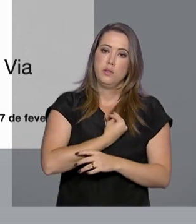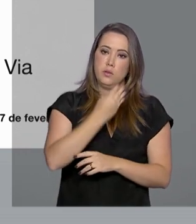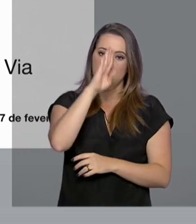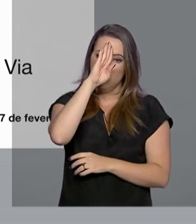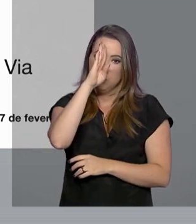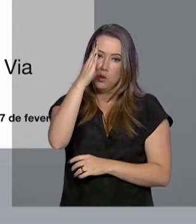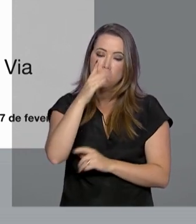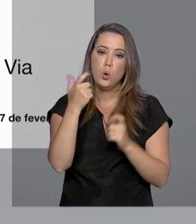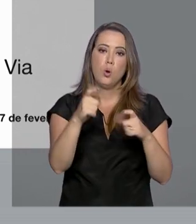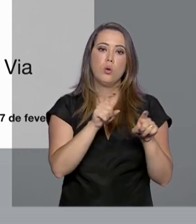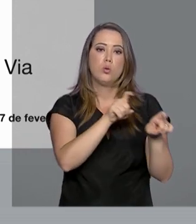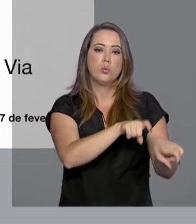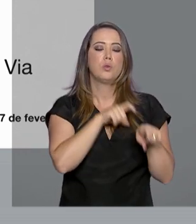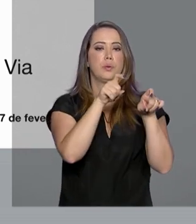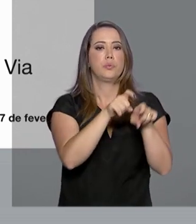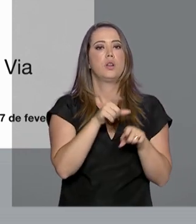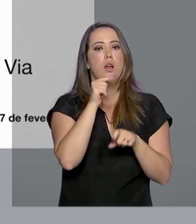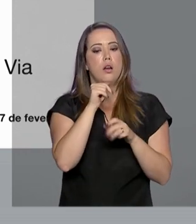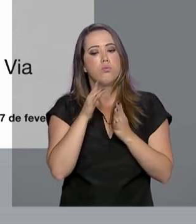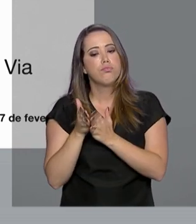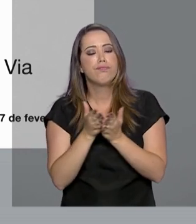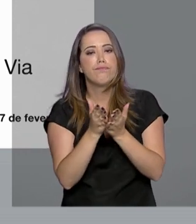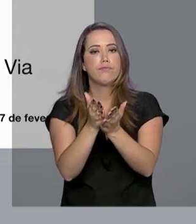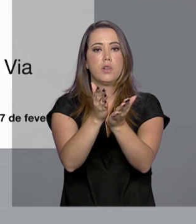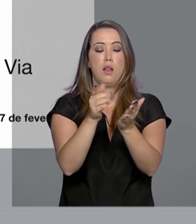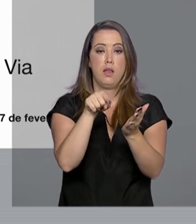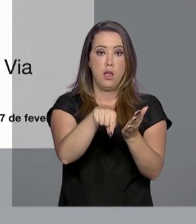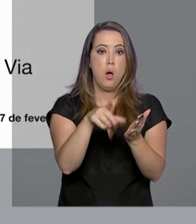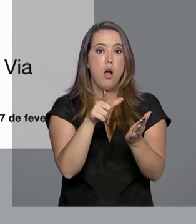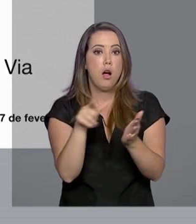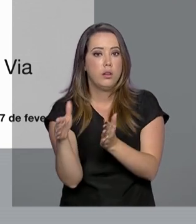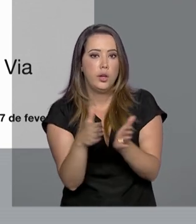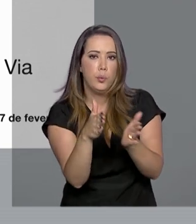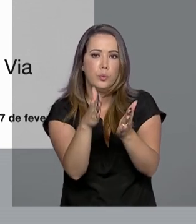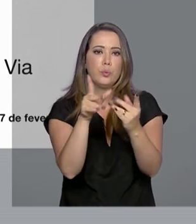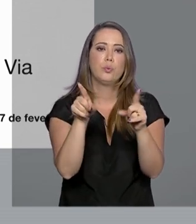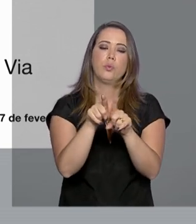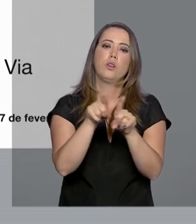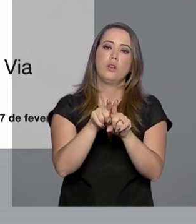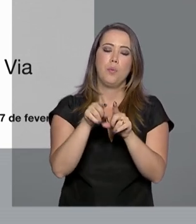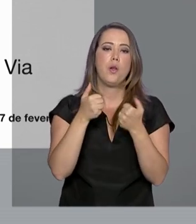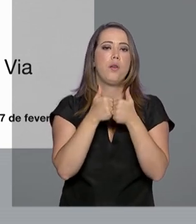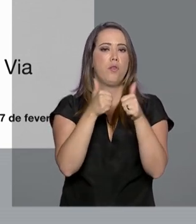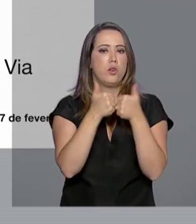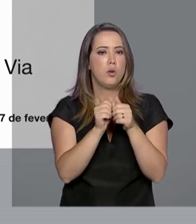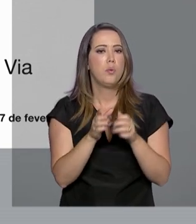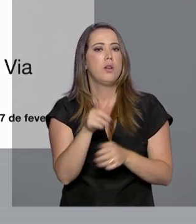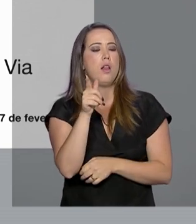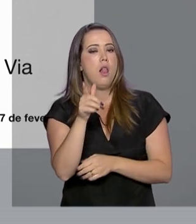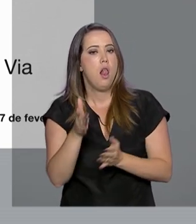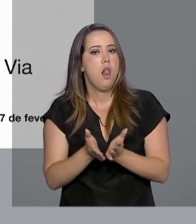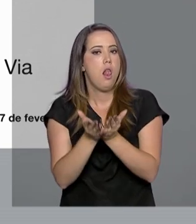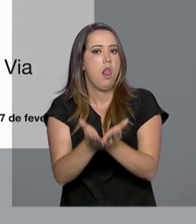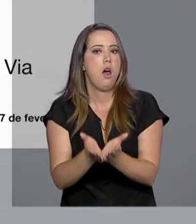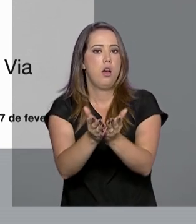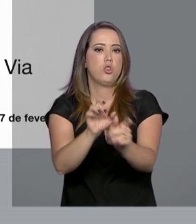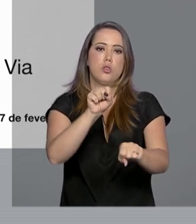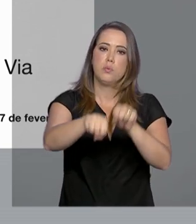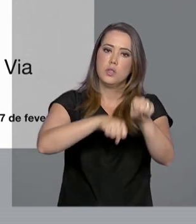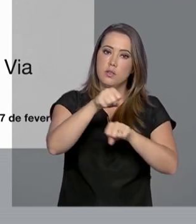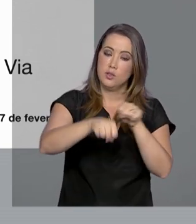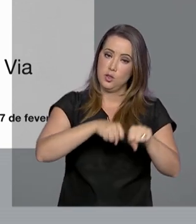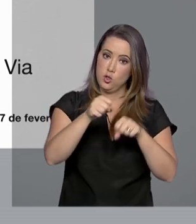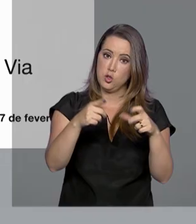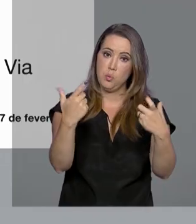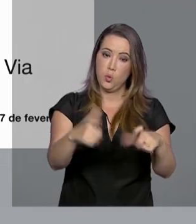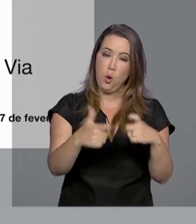prioritariamente em áreas rurais e ribeirinhas. Além de ônibus, o programa também oferece lanchas e bicicletas para o